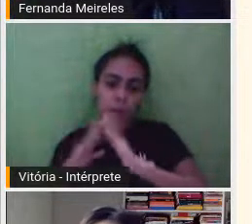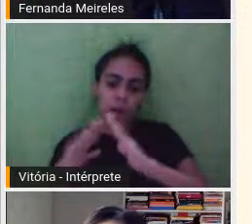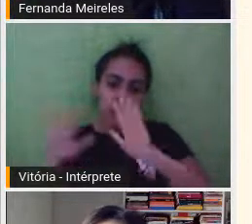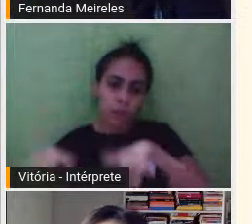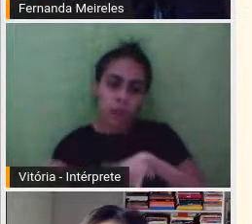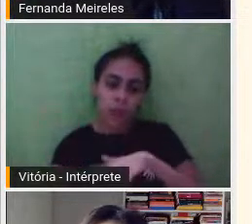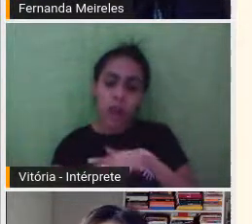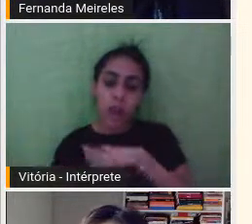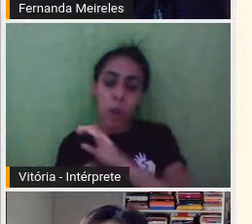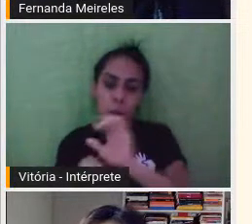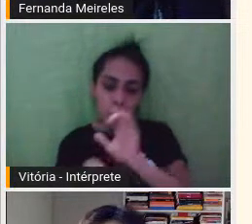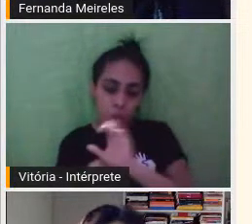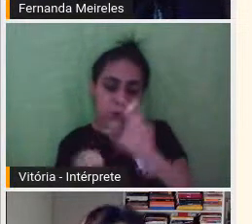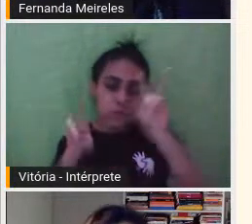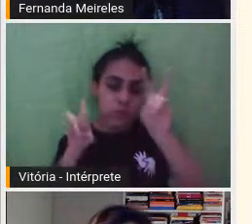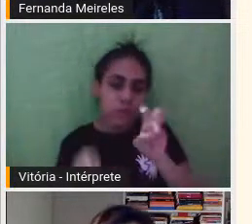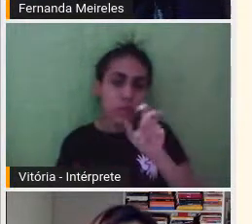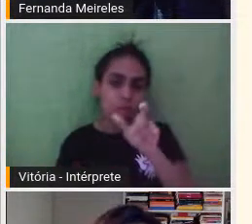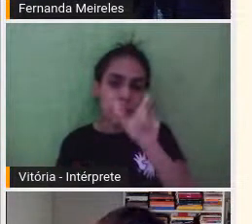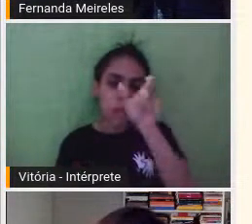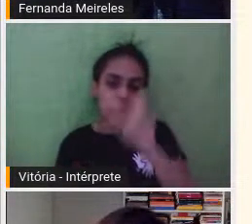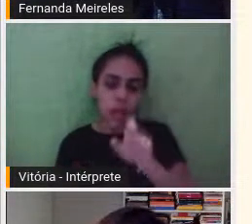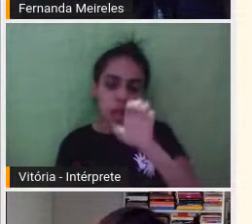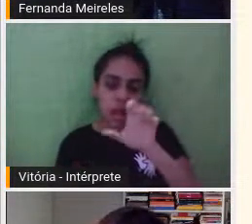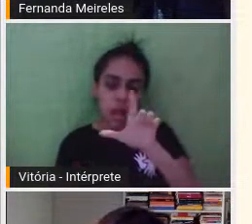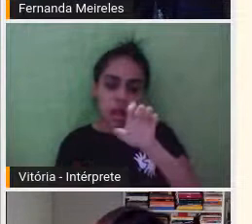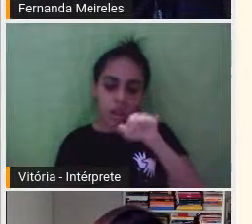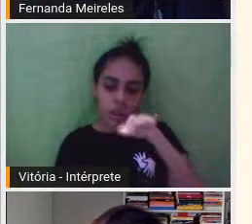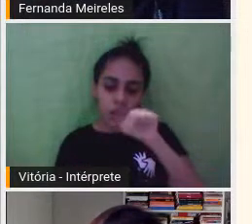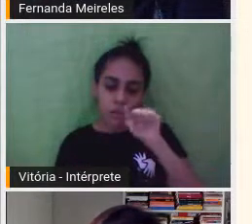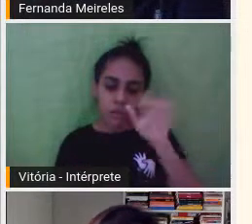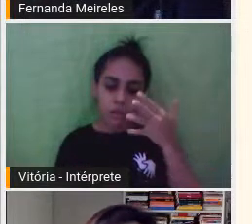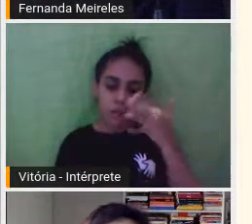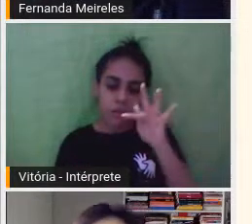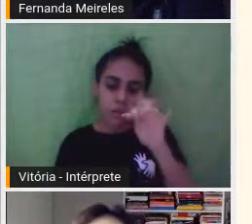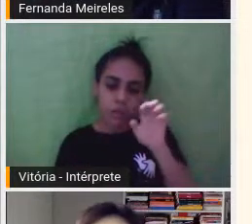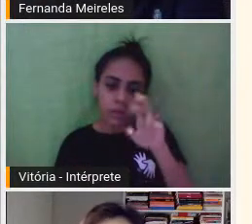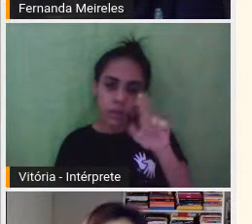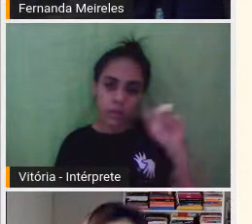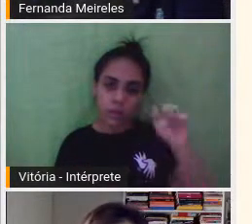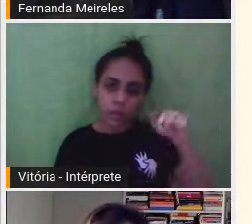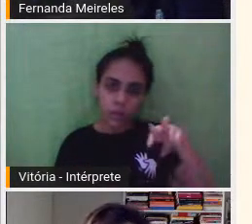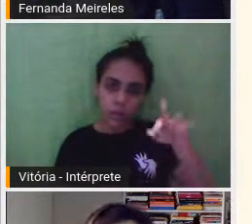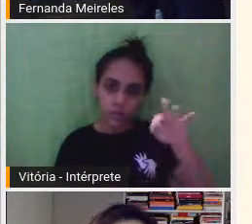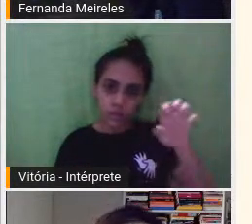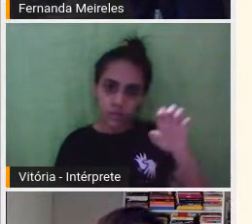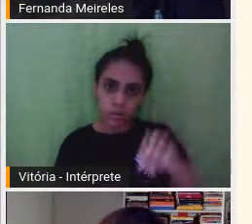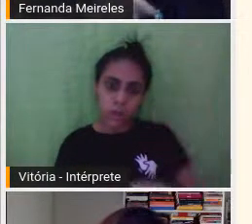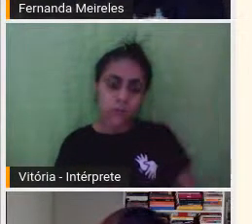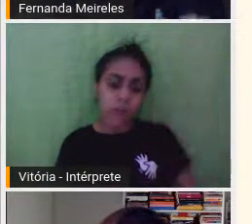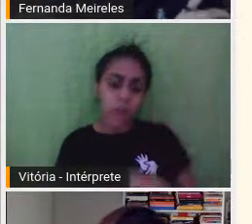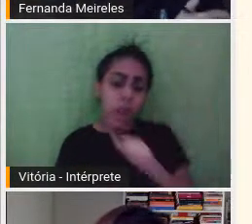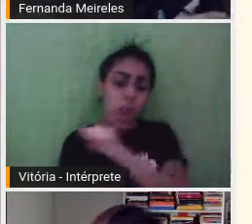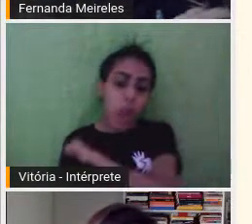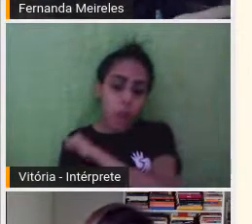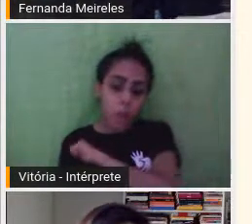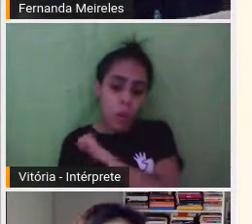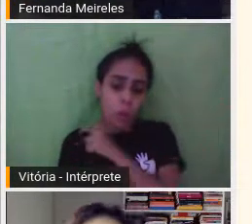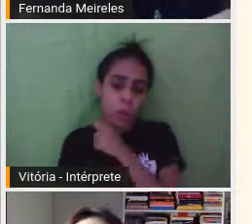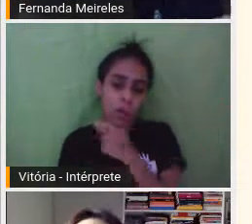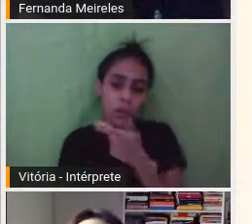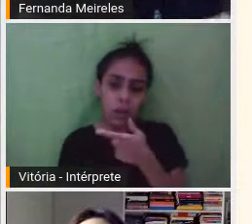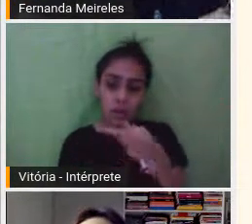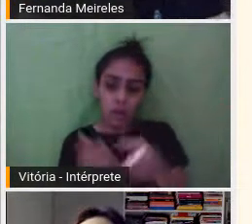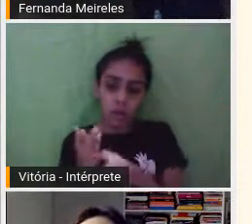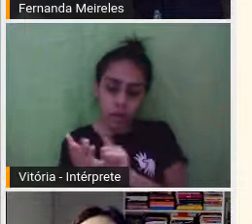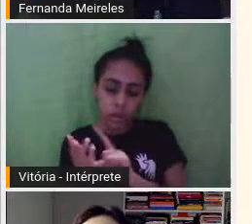E aí, ela foi aluna do Maurício Santana Dias, que é um professor da USP, de literatura italiana,